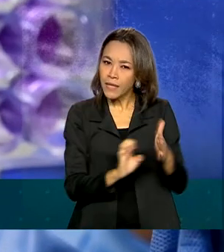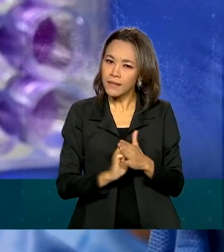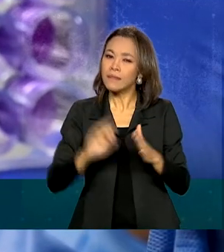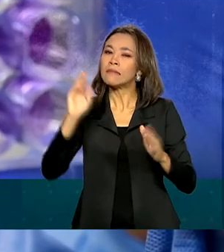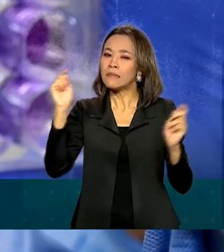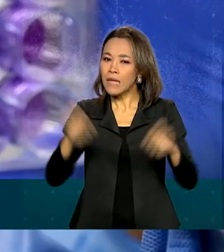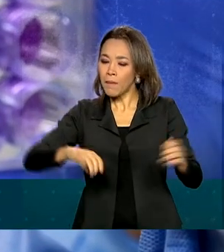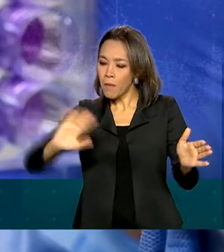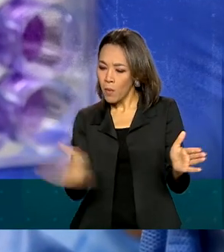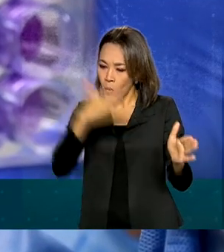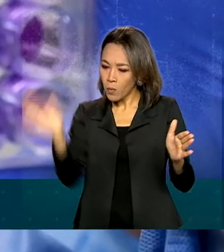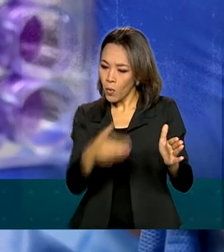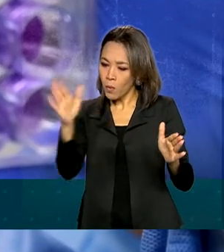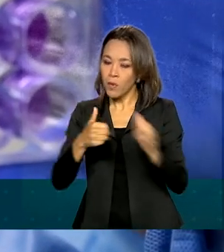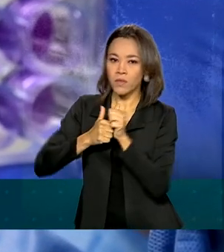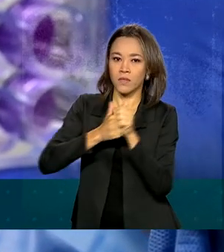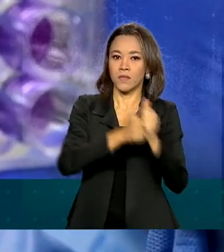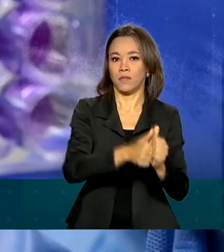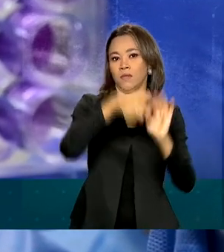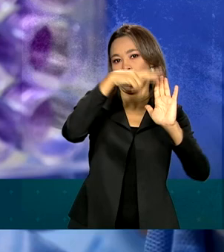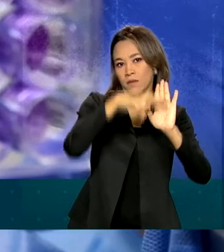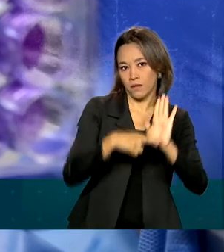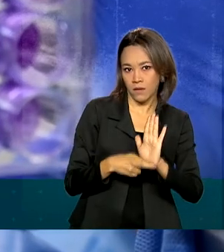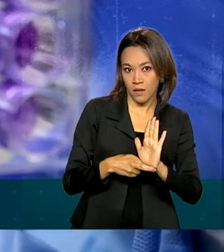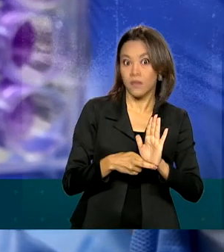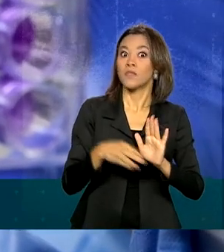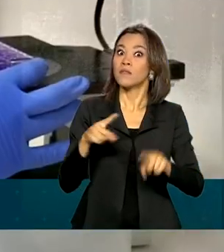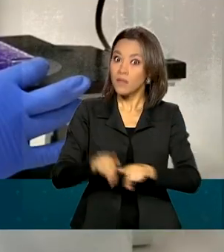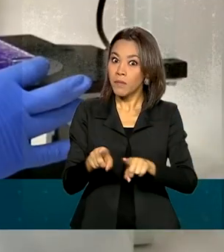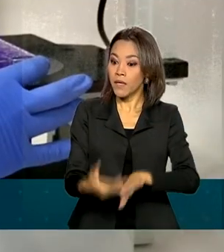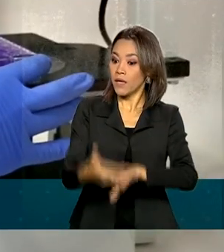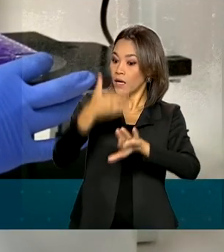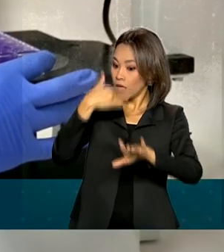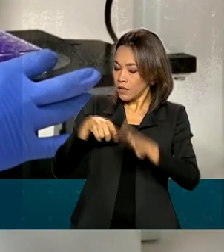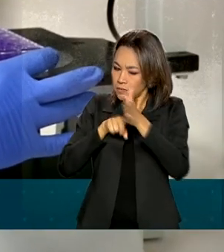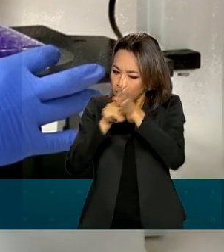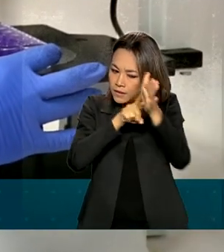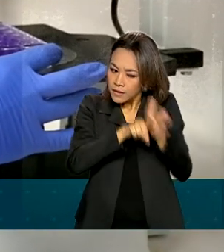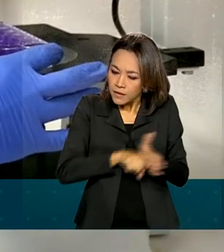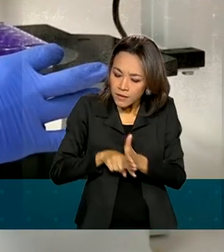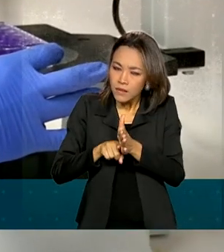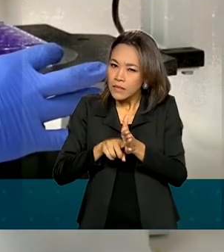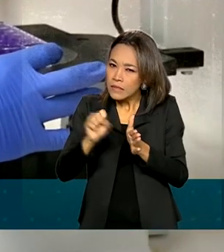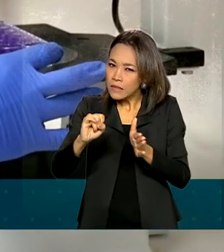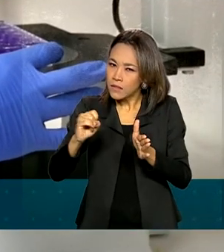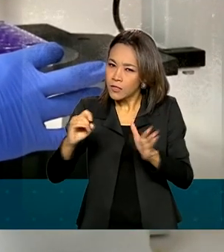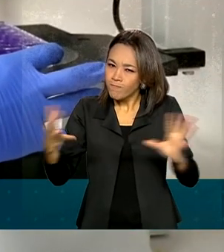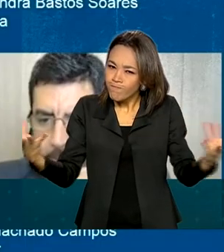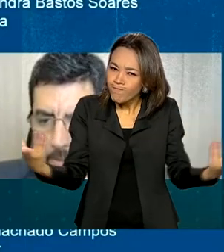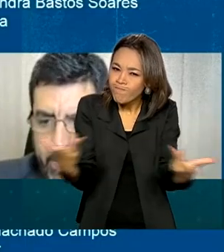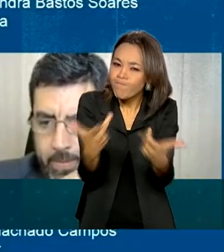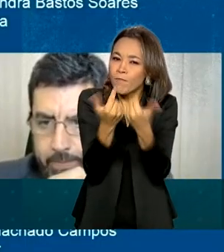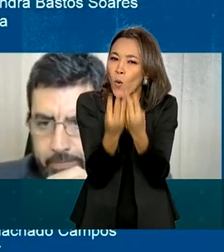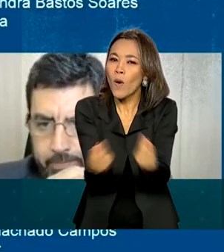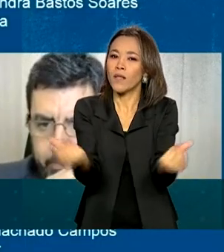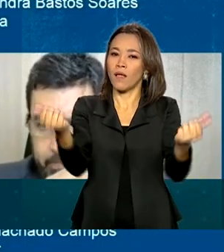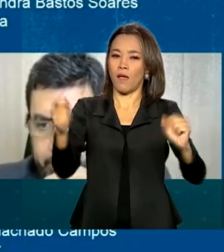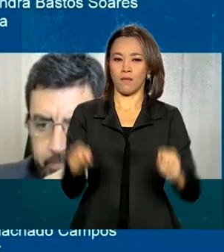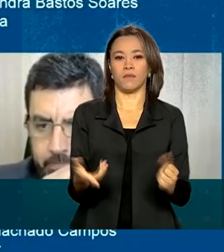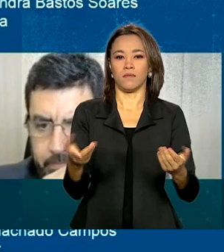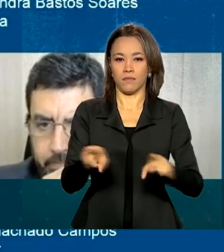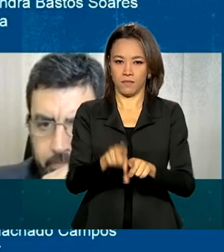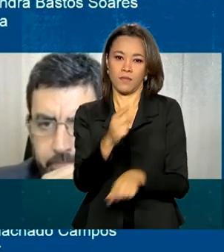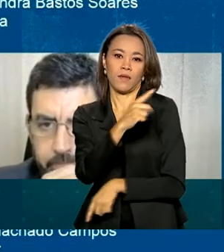especificações, assim como resultados de estudos clínicos que comprovem a eficácia do produto. Poderá